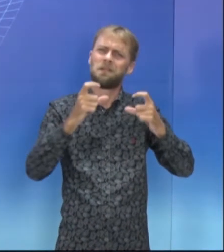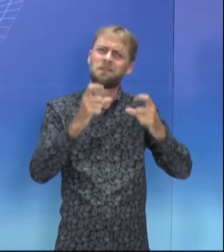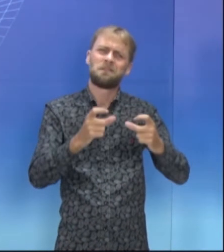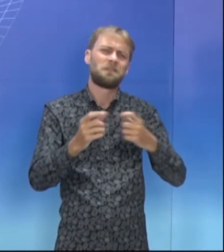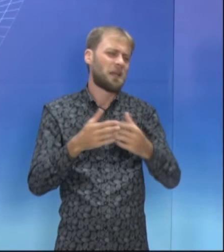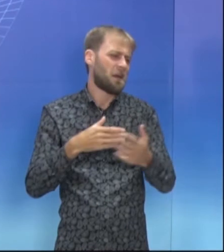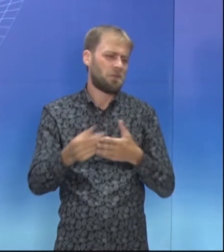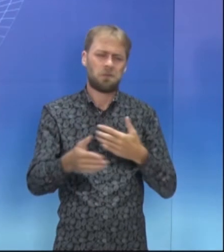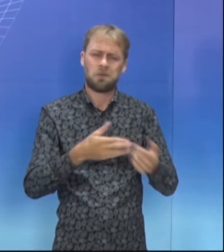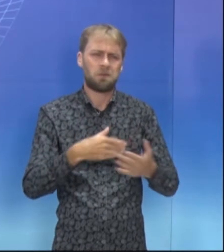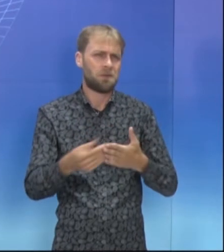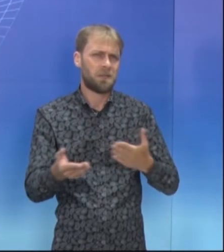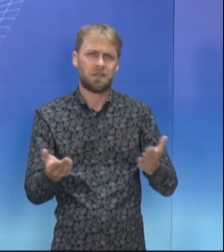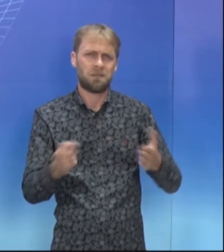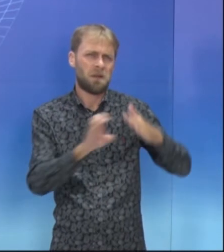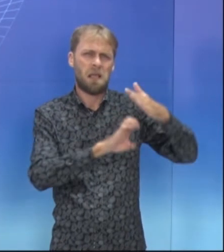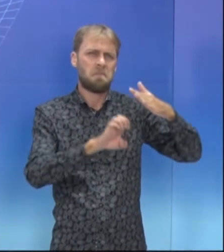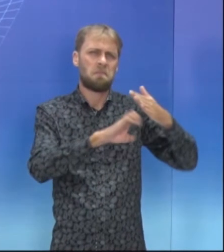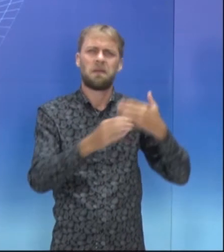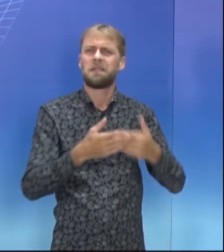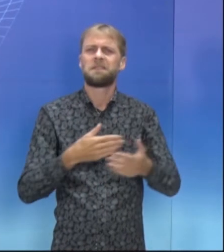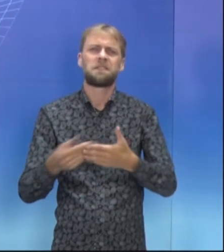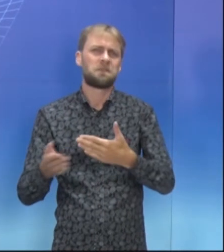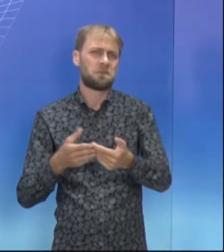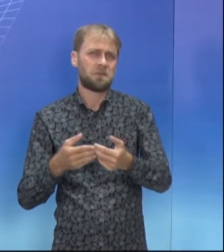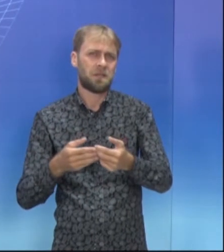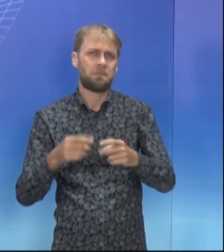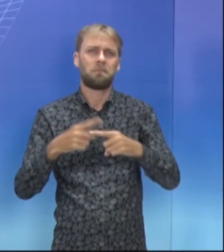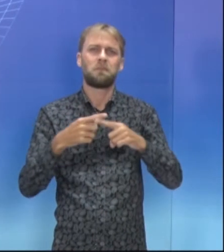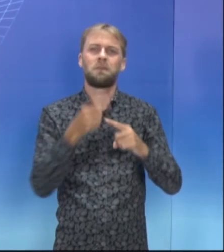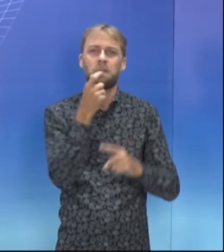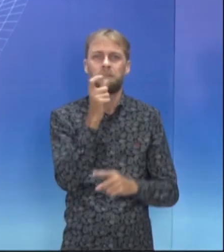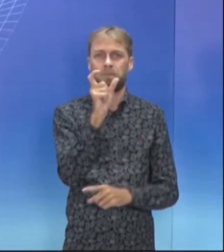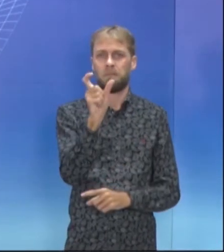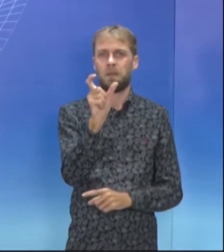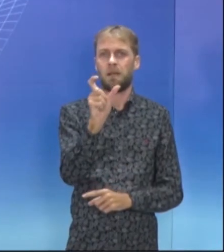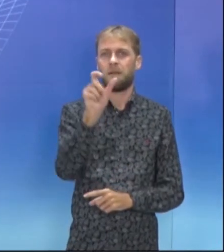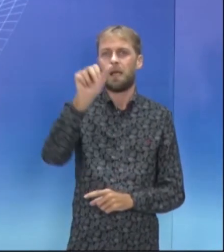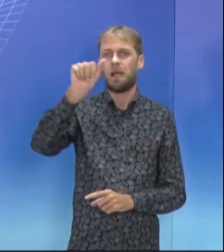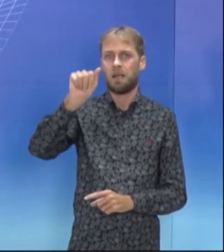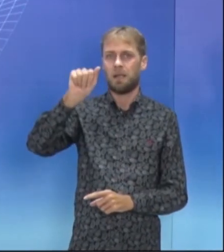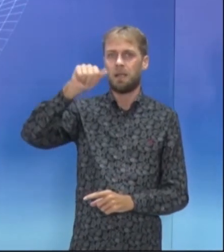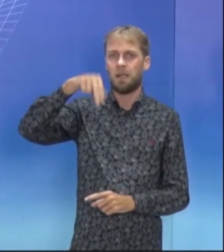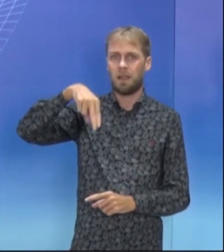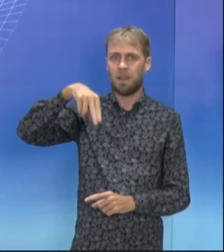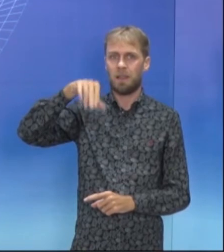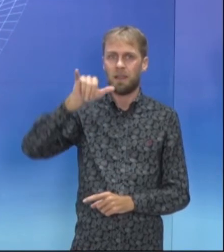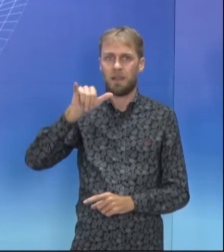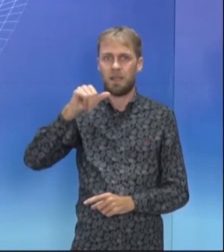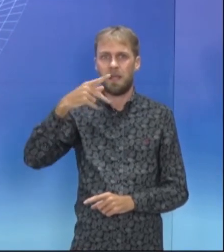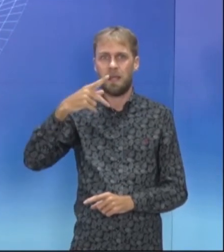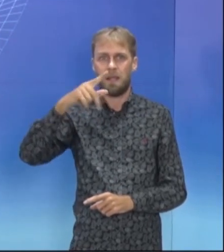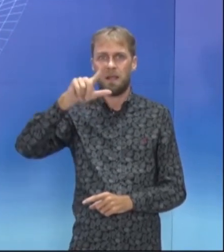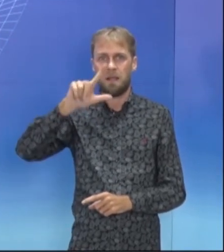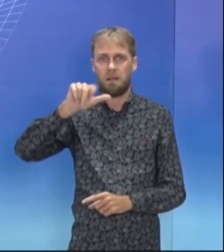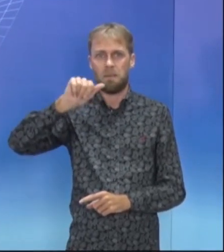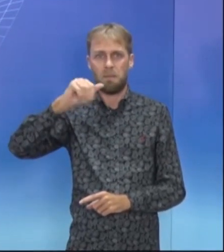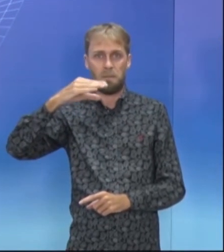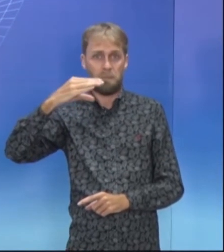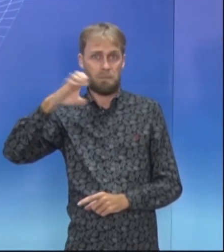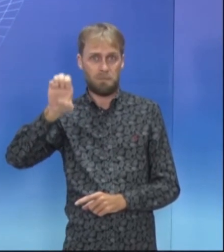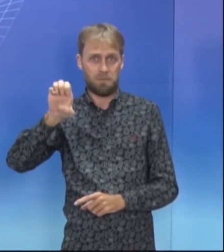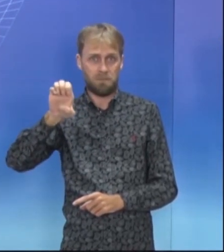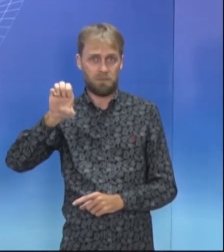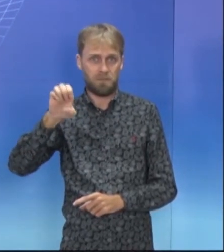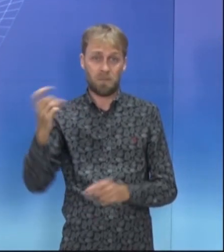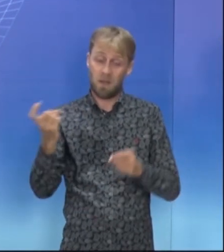qualquer. Por que qualquer? Por causa da palavra any place. Não tem lá a palavra any place? Se você voltar, você vai ver